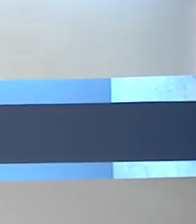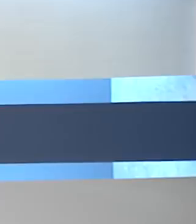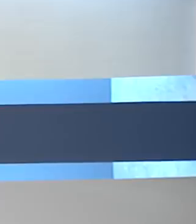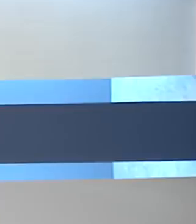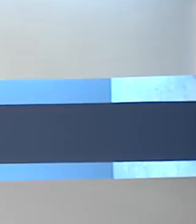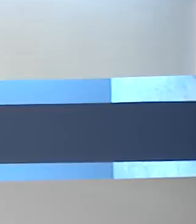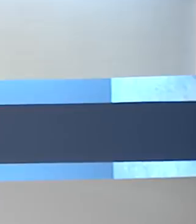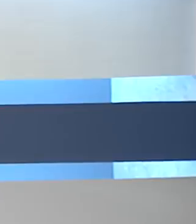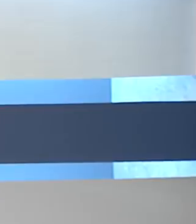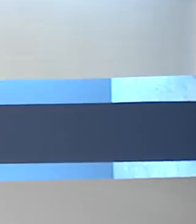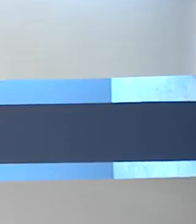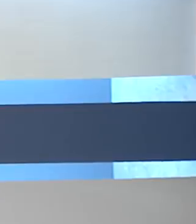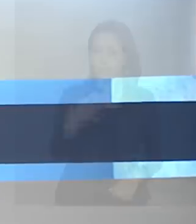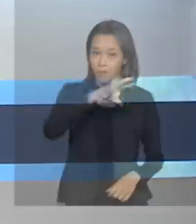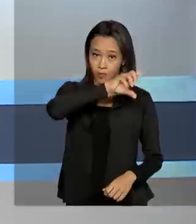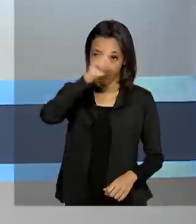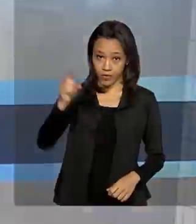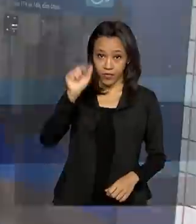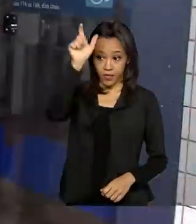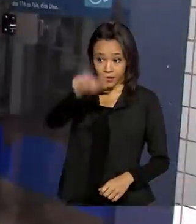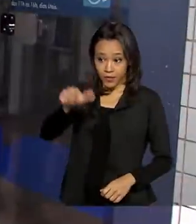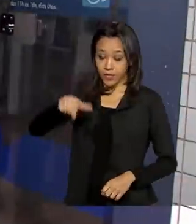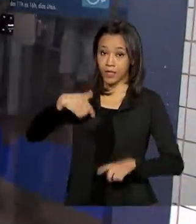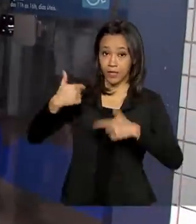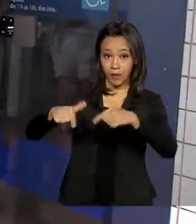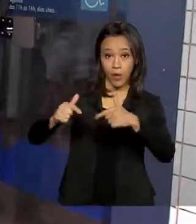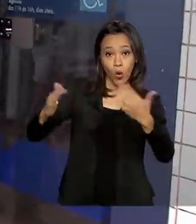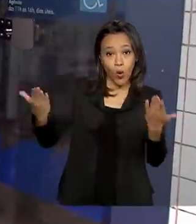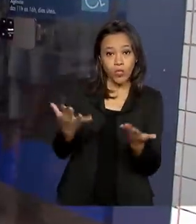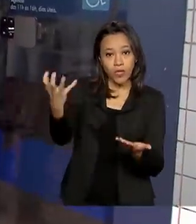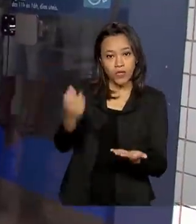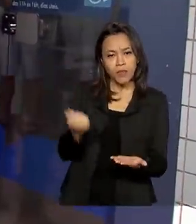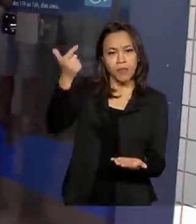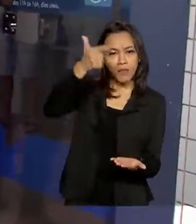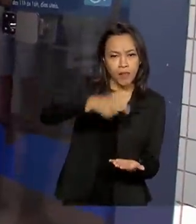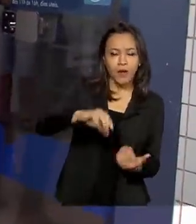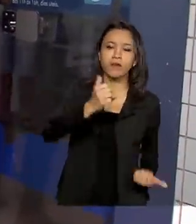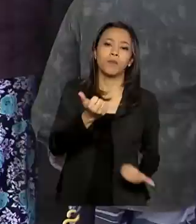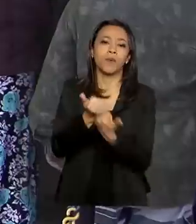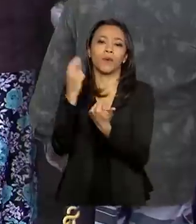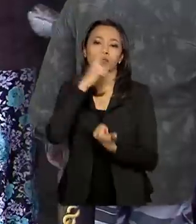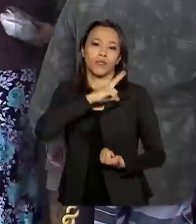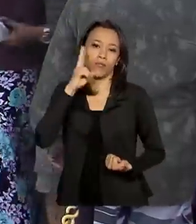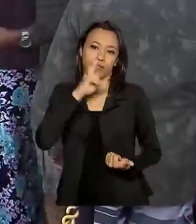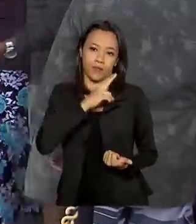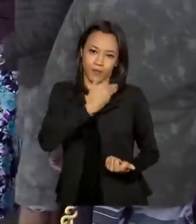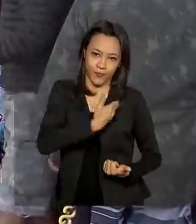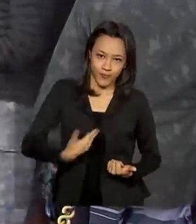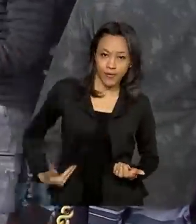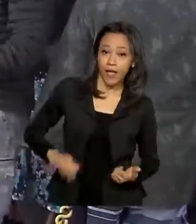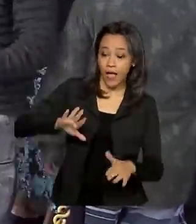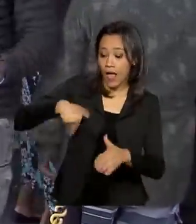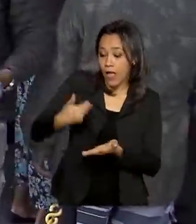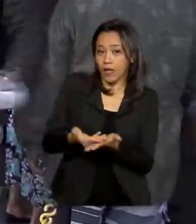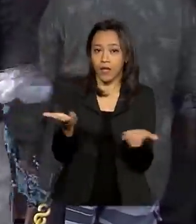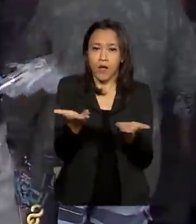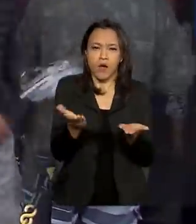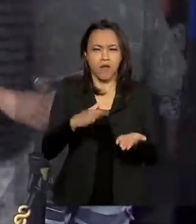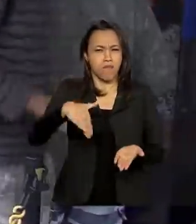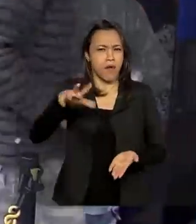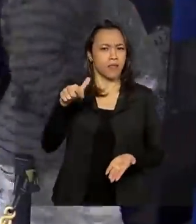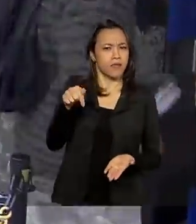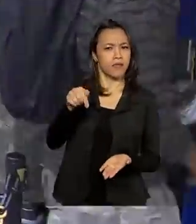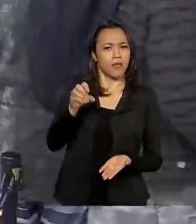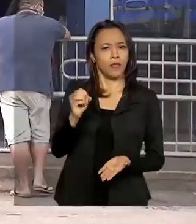Olá, bom dia. Trabalhadores recebem hoje mais um lote do auxílio emergencial. Até agora, mais de 70